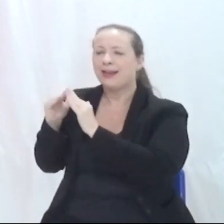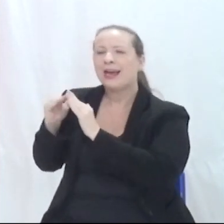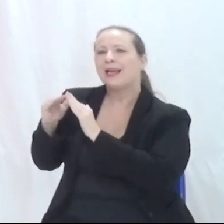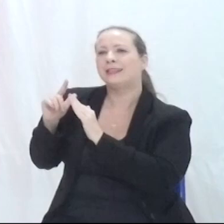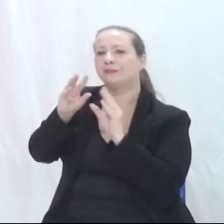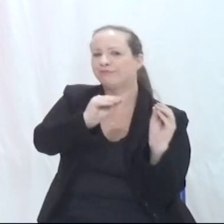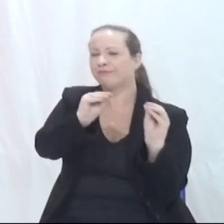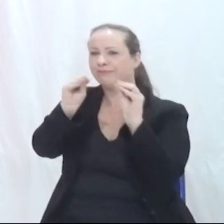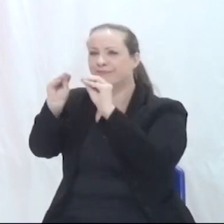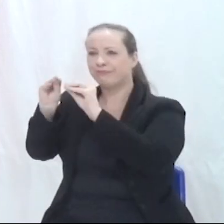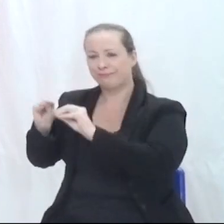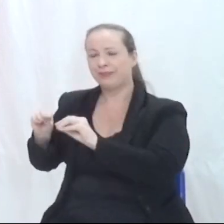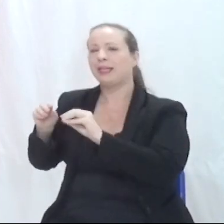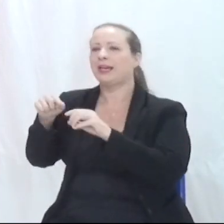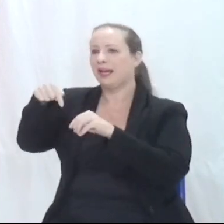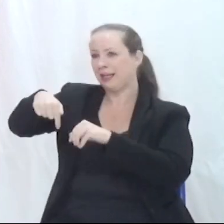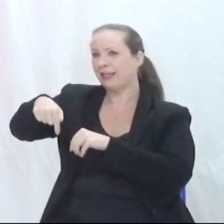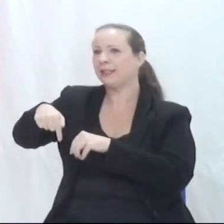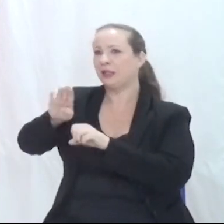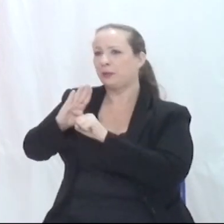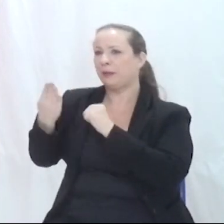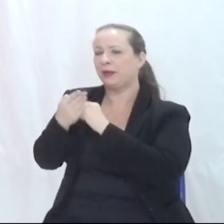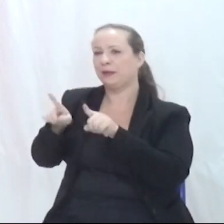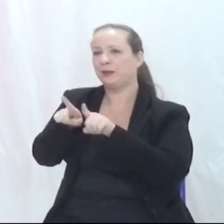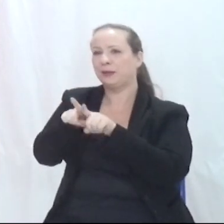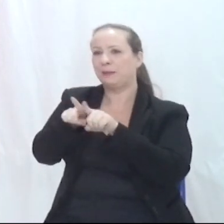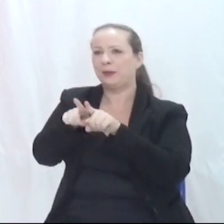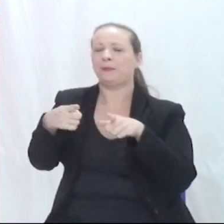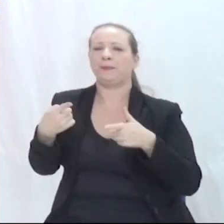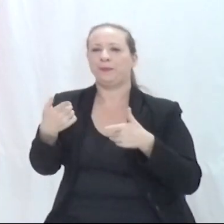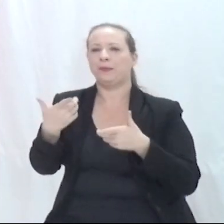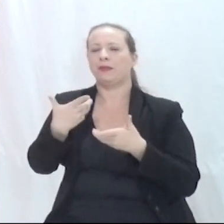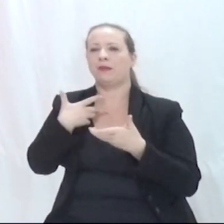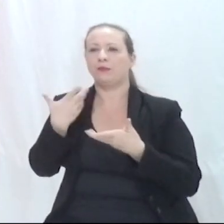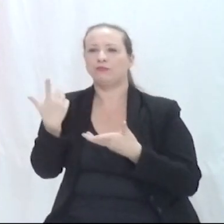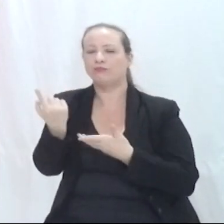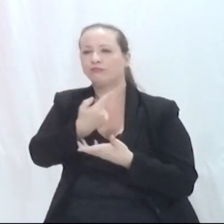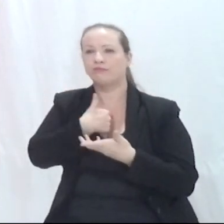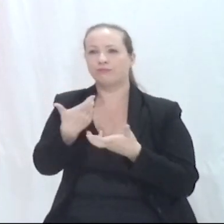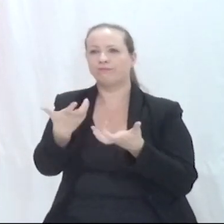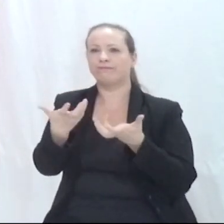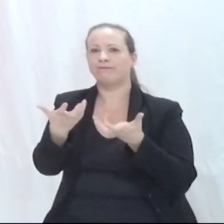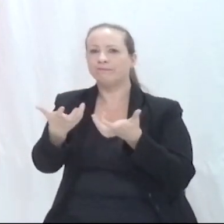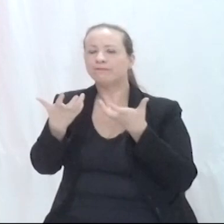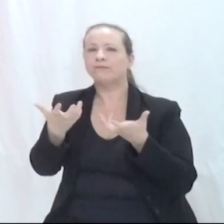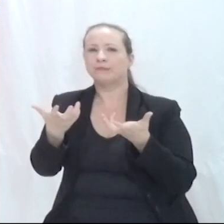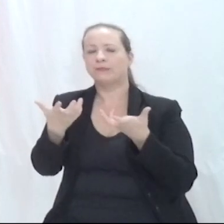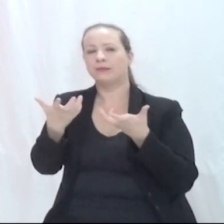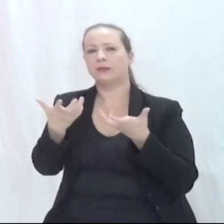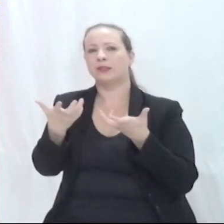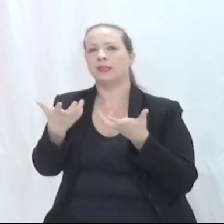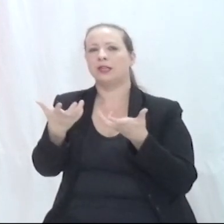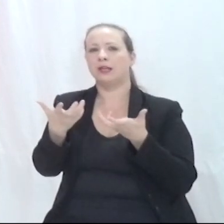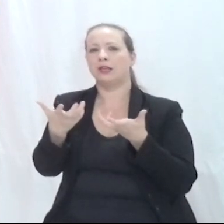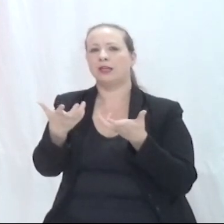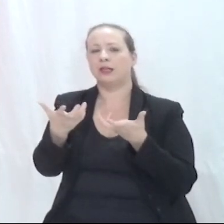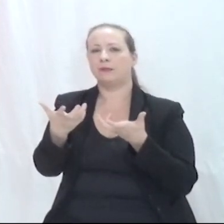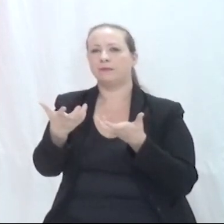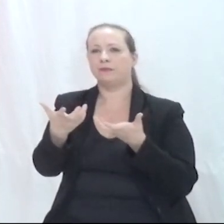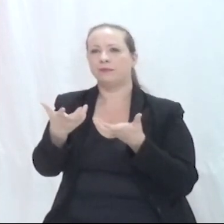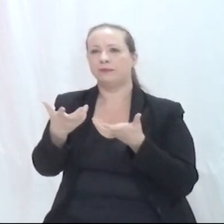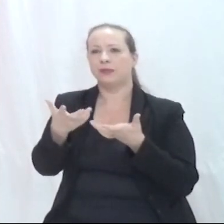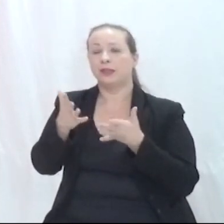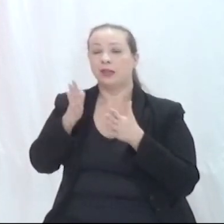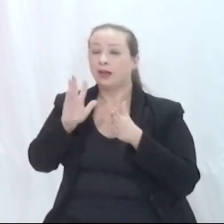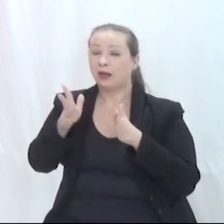transferir para cá. Então, dizer que fui procurado com algum da comunidade para nós realmente fazer a legalidade desse ato, uma vez que